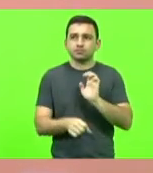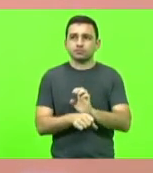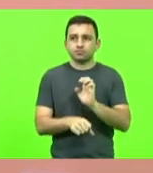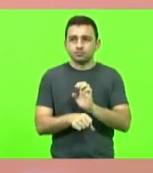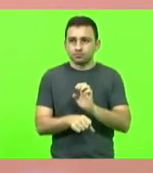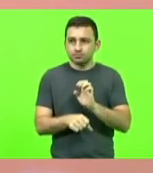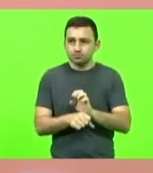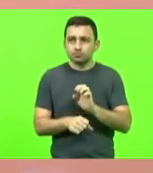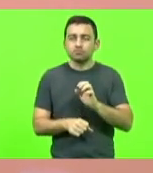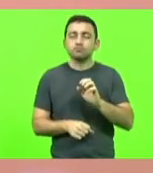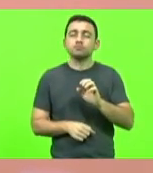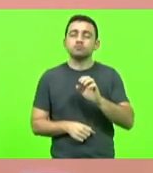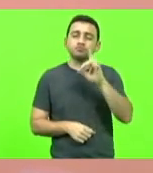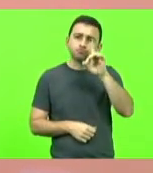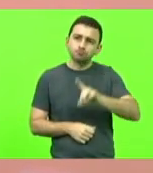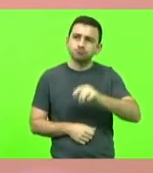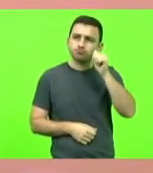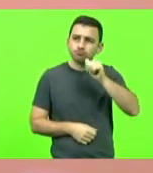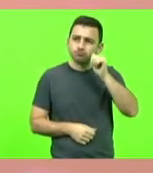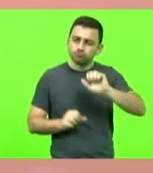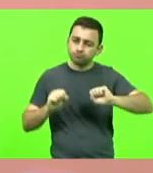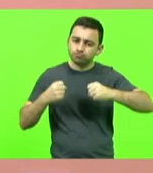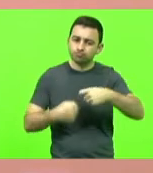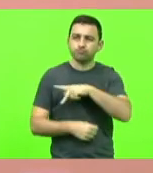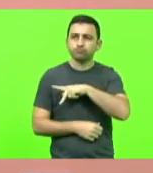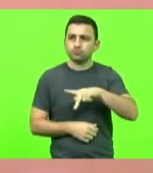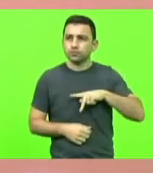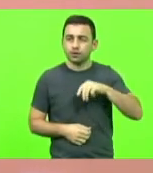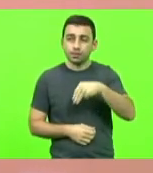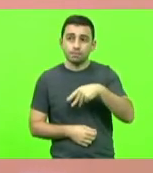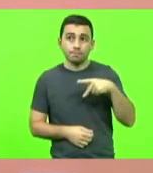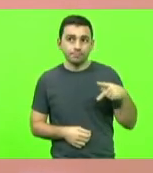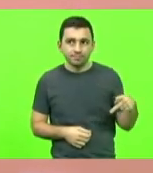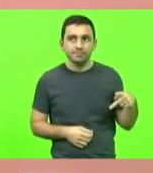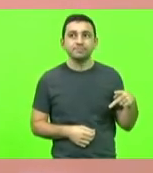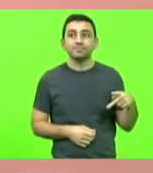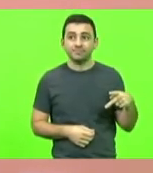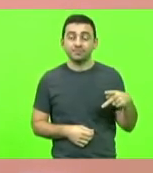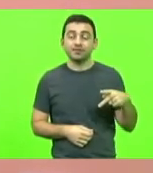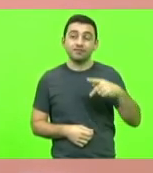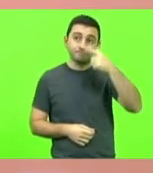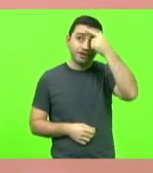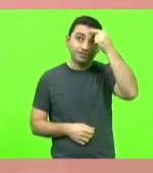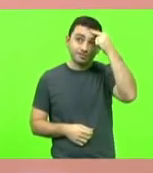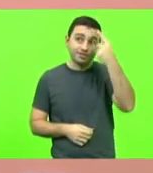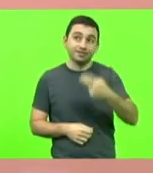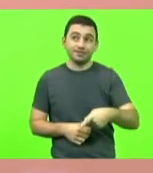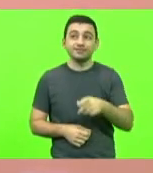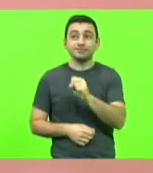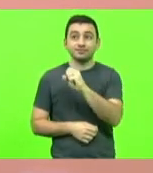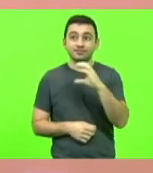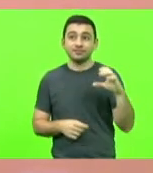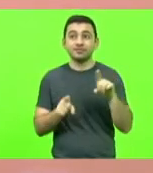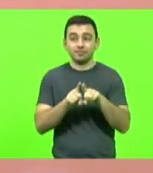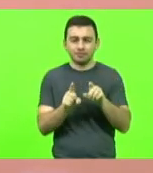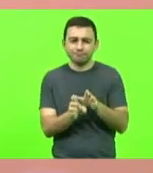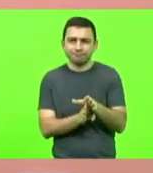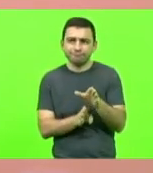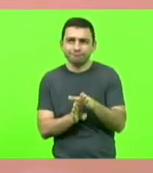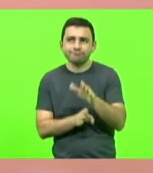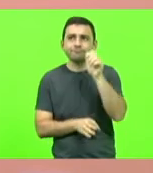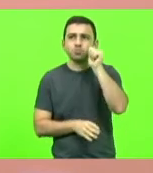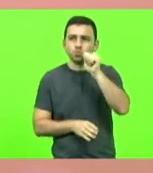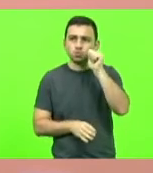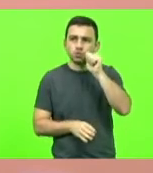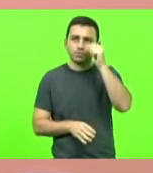Defensoria Pública MP de Contas Universidade Federal de Santa Catarina além de orientar as mulheres e as